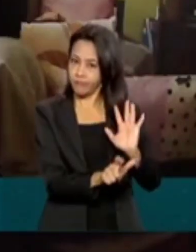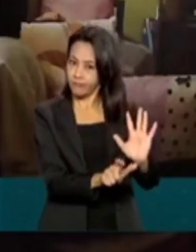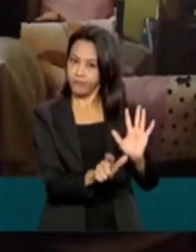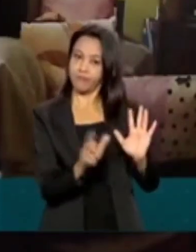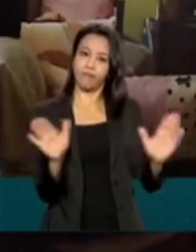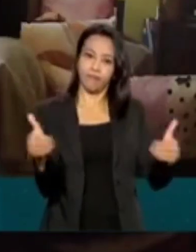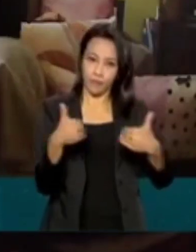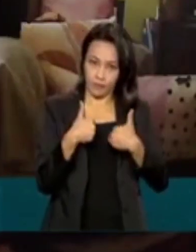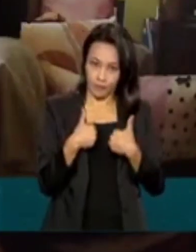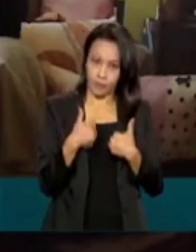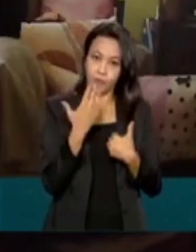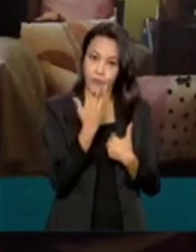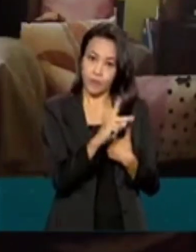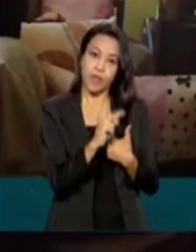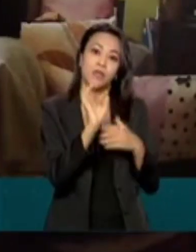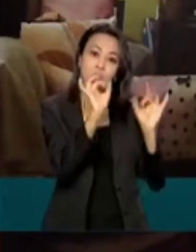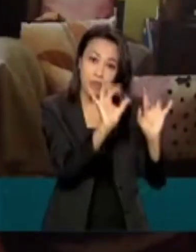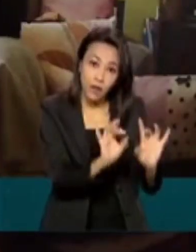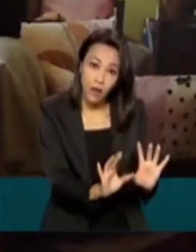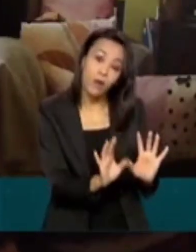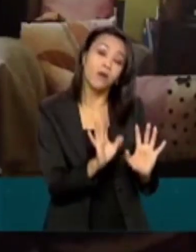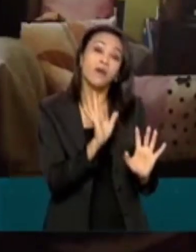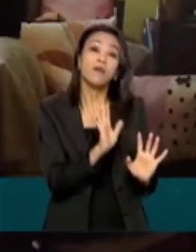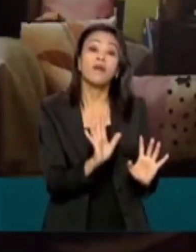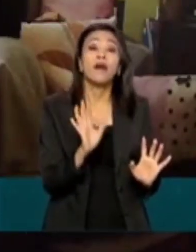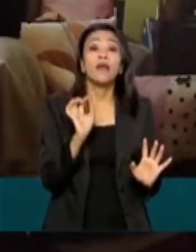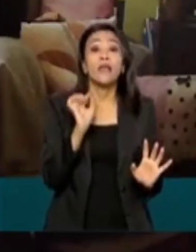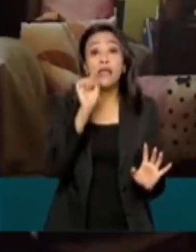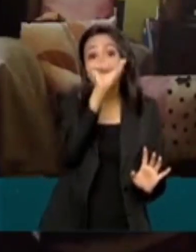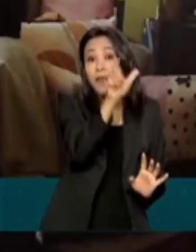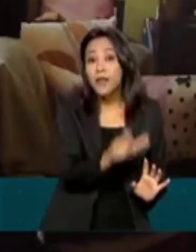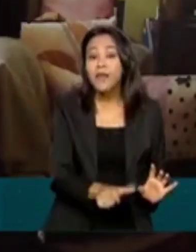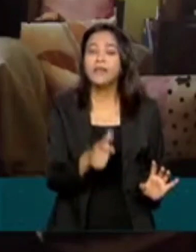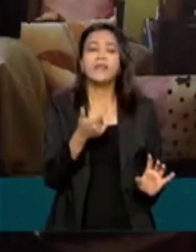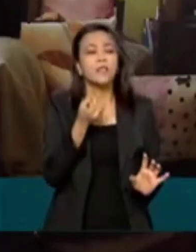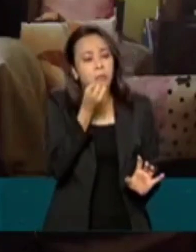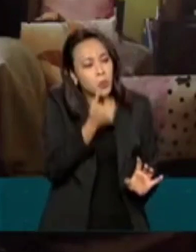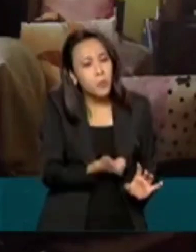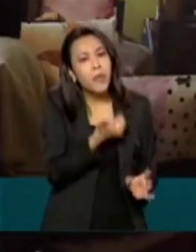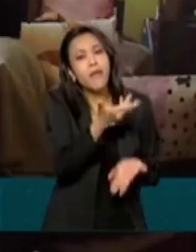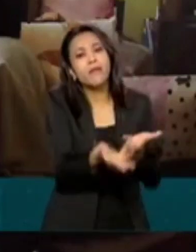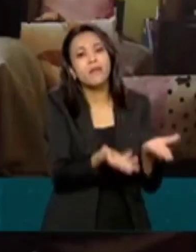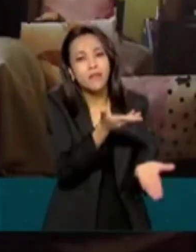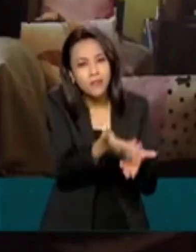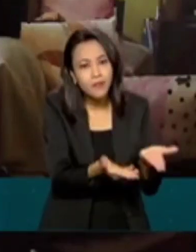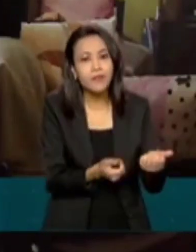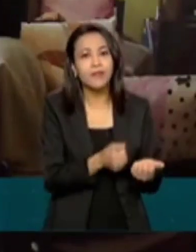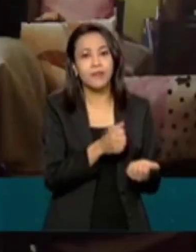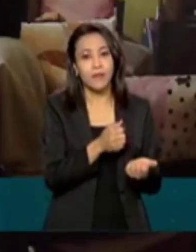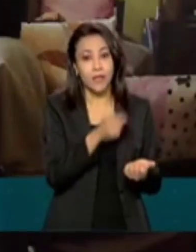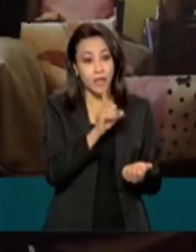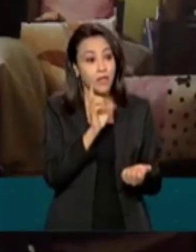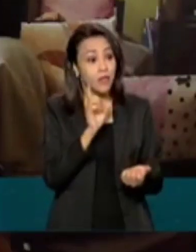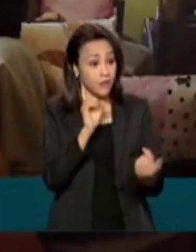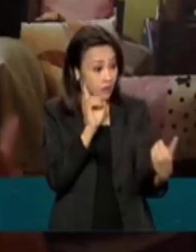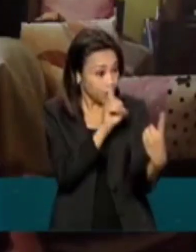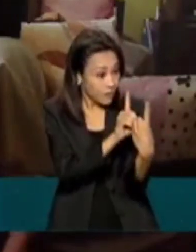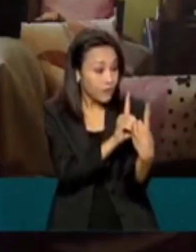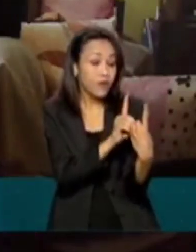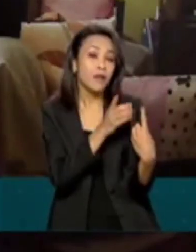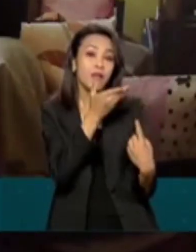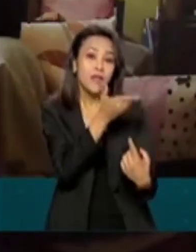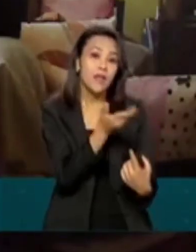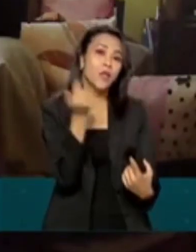especial vai fazer com que ele seja mais bem atendido, ele consiga completar